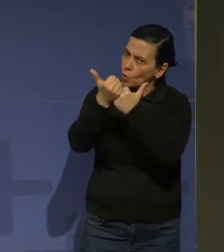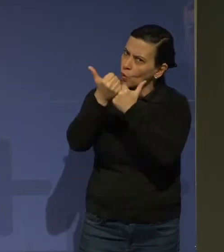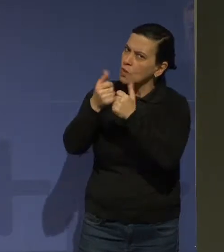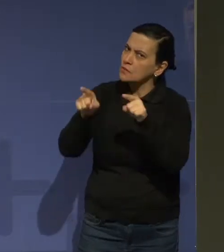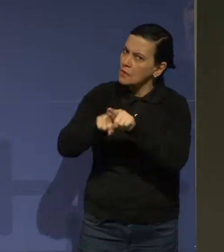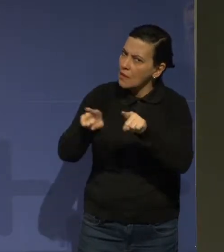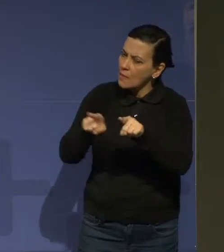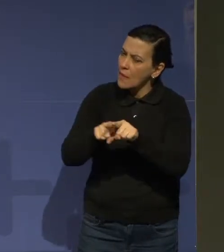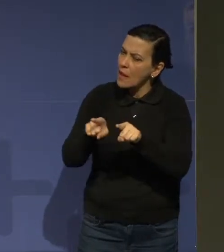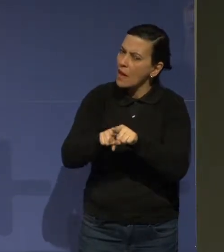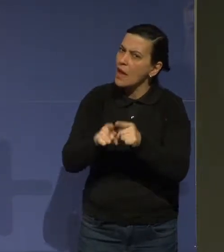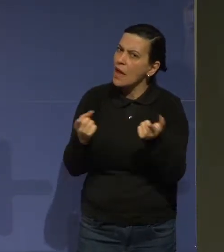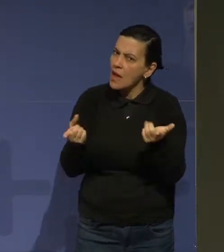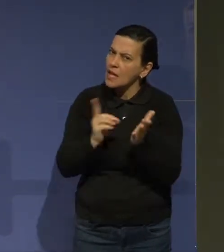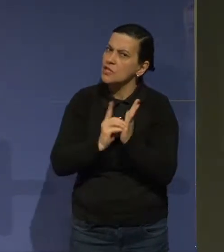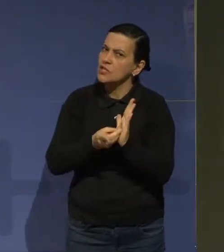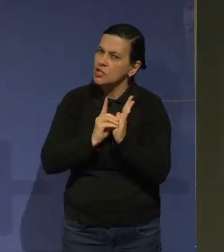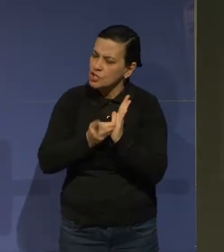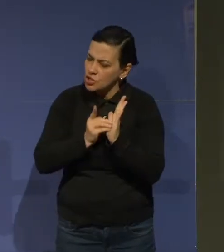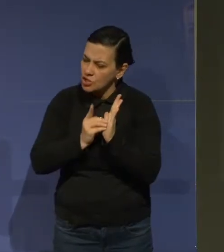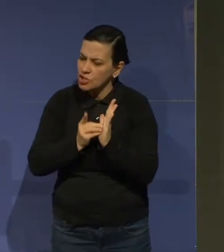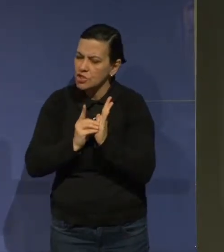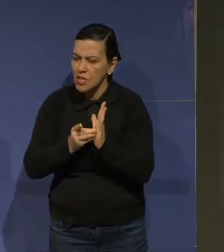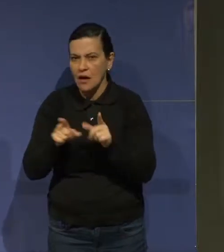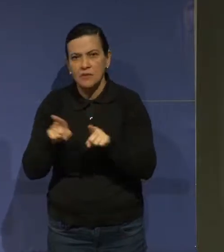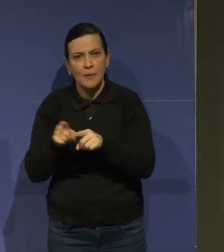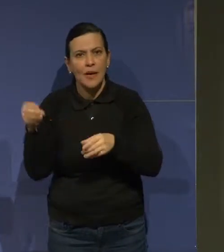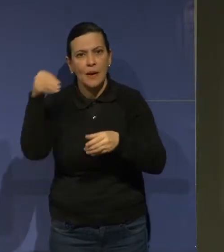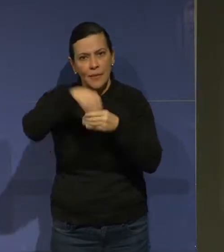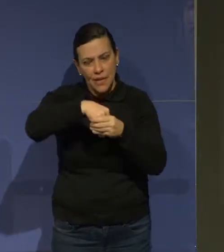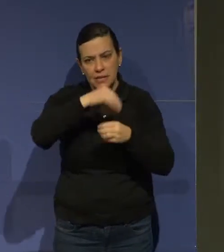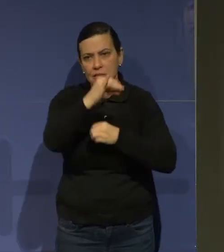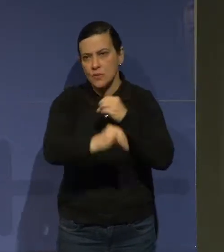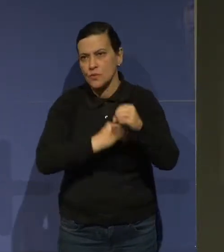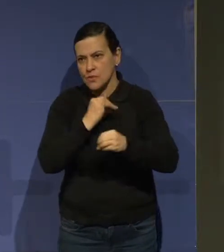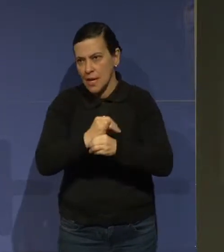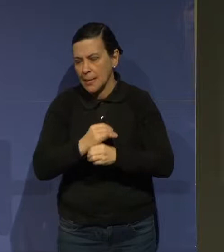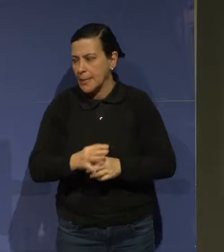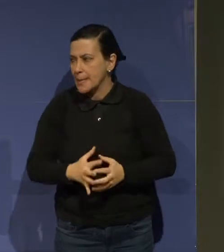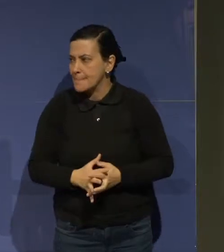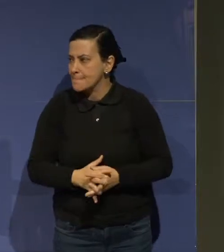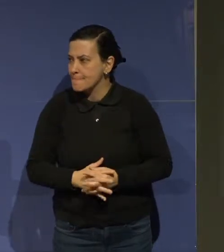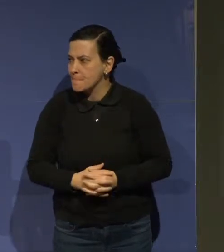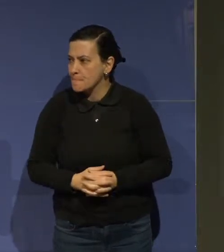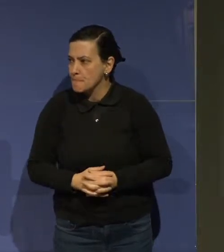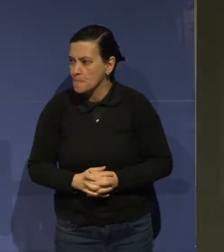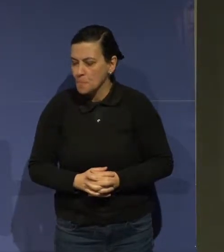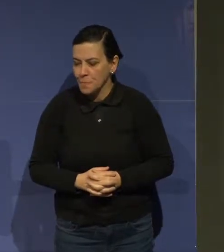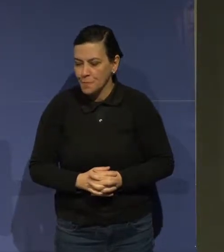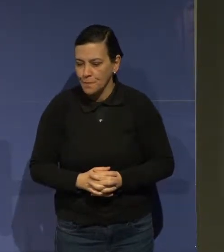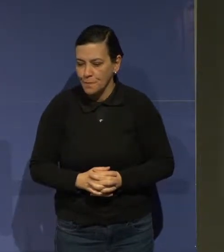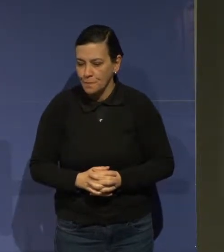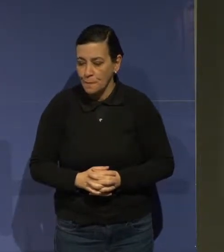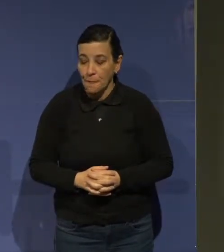Brasil a gente lançar, a ter uma certificação de sites. Vamos, próximo. Então,